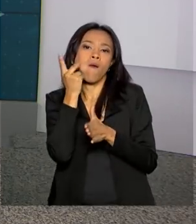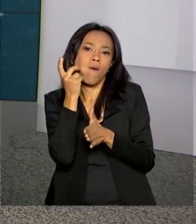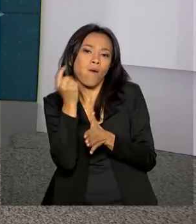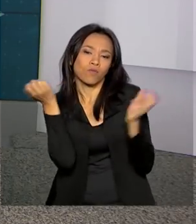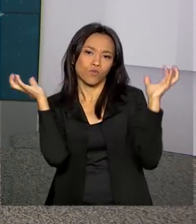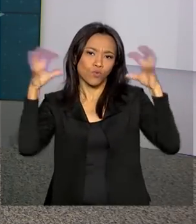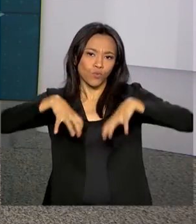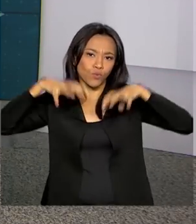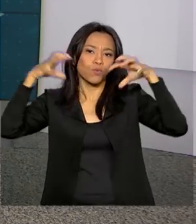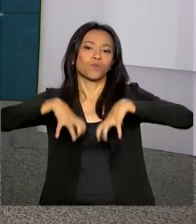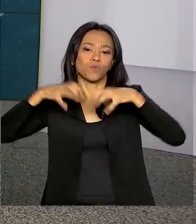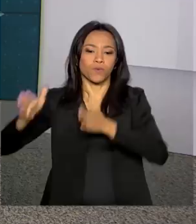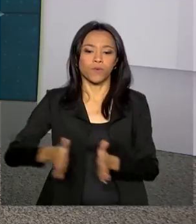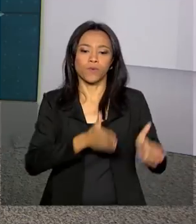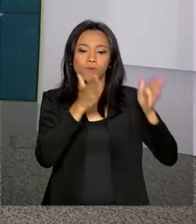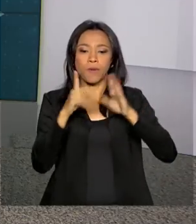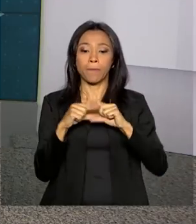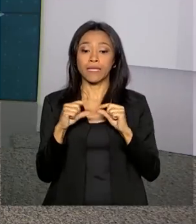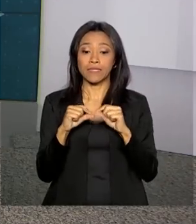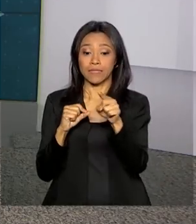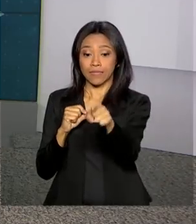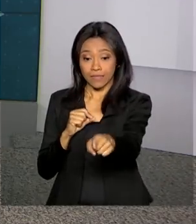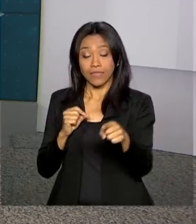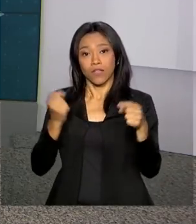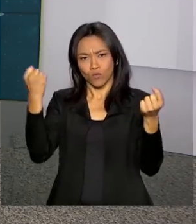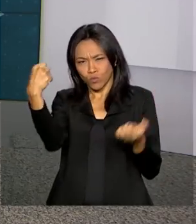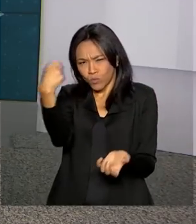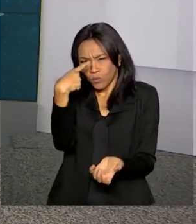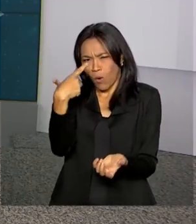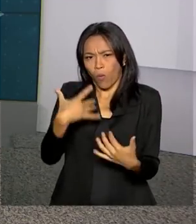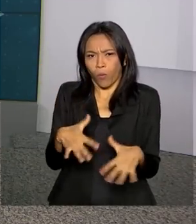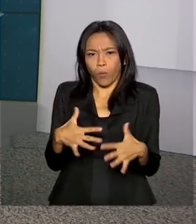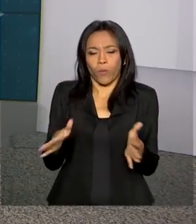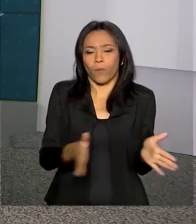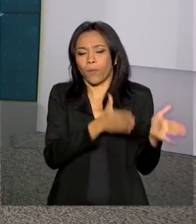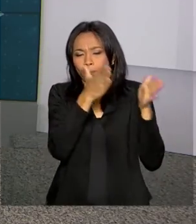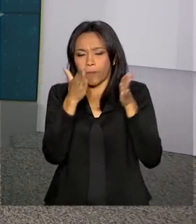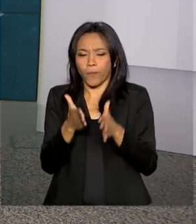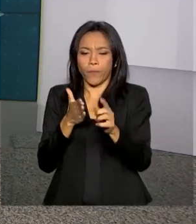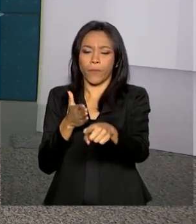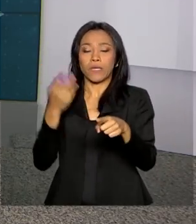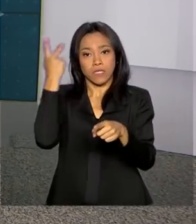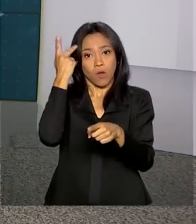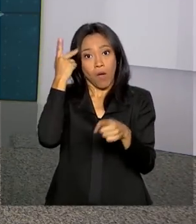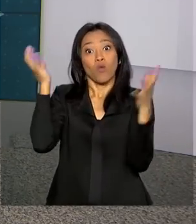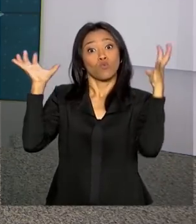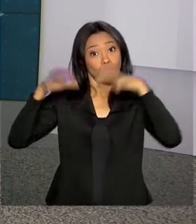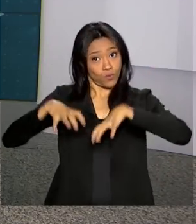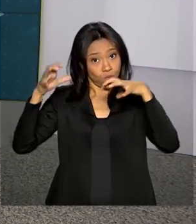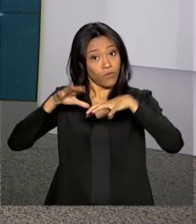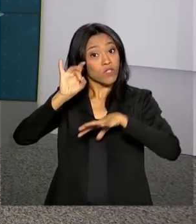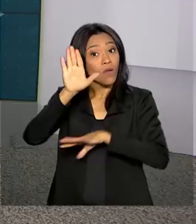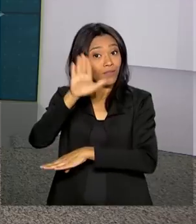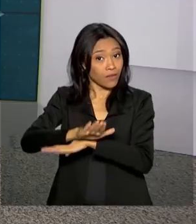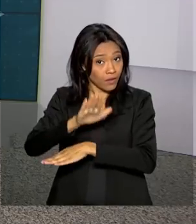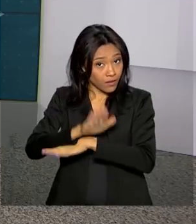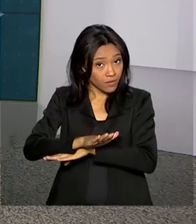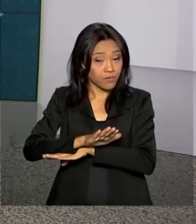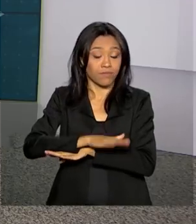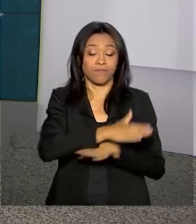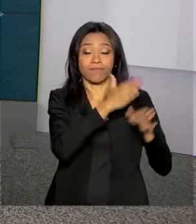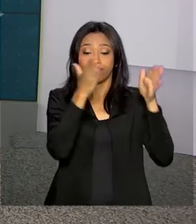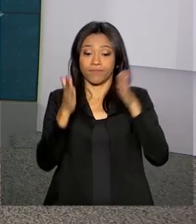pancadas de chuva. Em Brasília, predomínio de sol. Em São Paulo, pancadas de chuva, só que na parte da tarde.